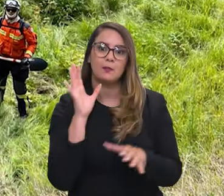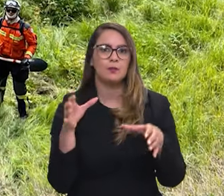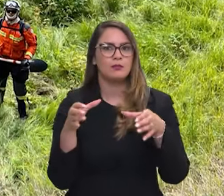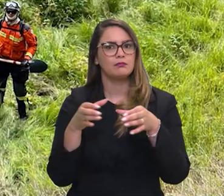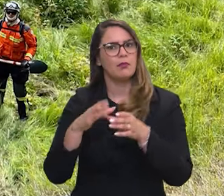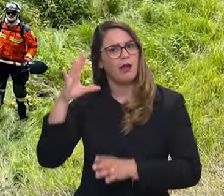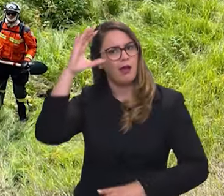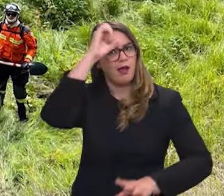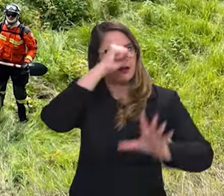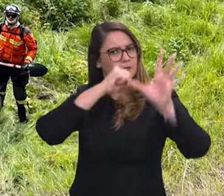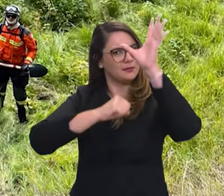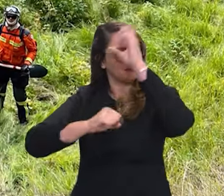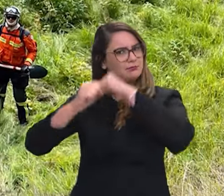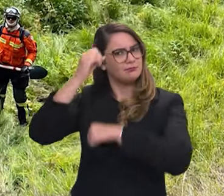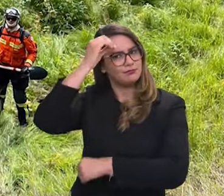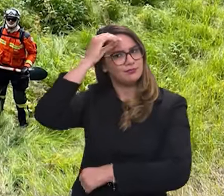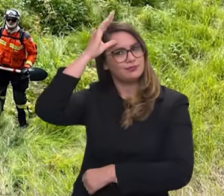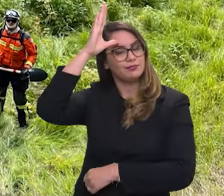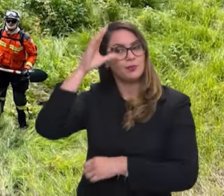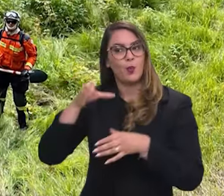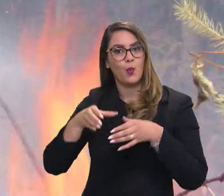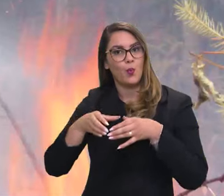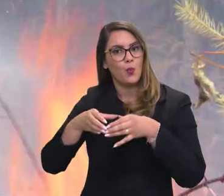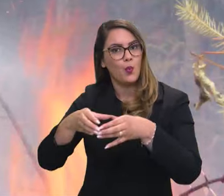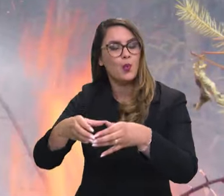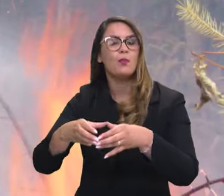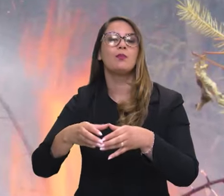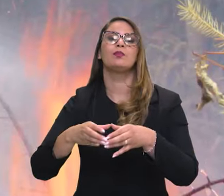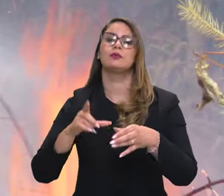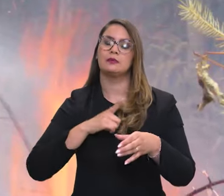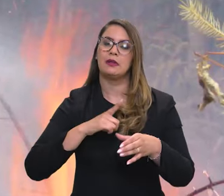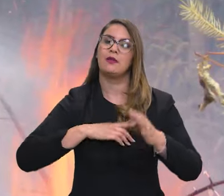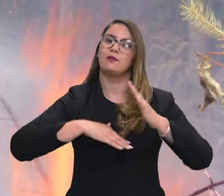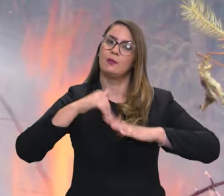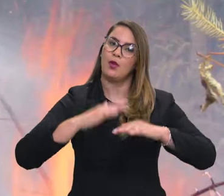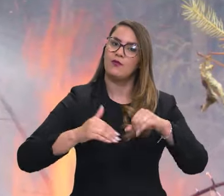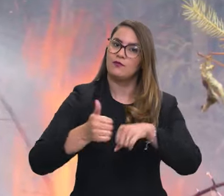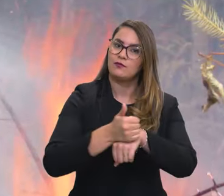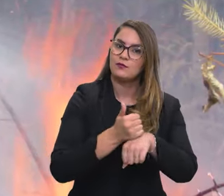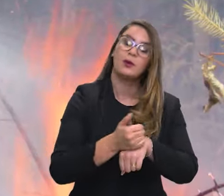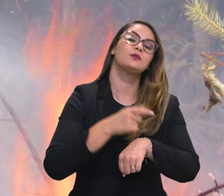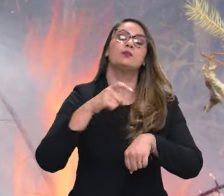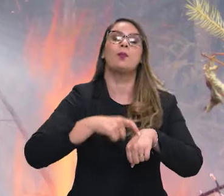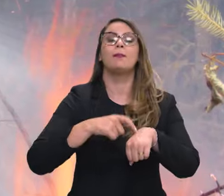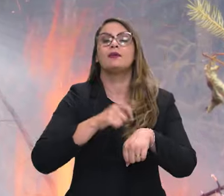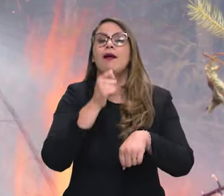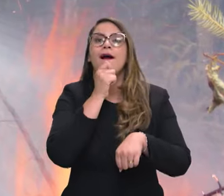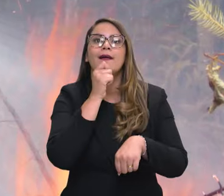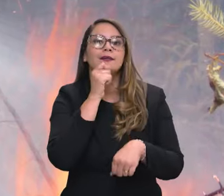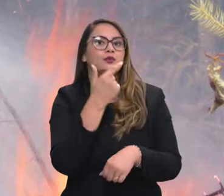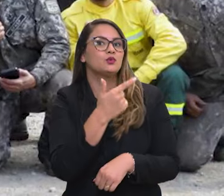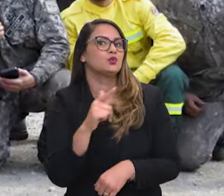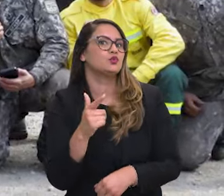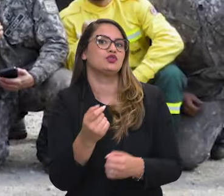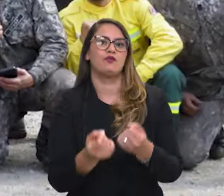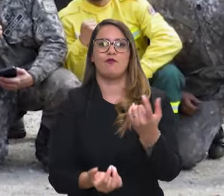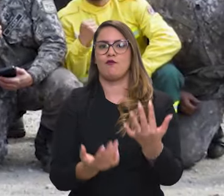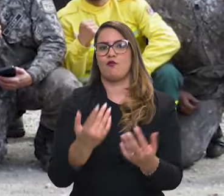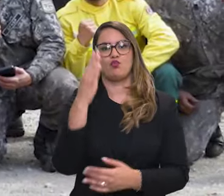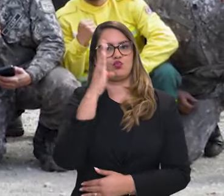e tanto. Nós mandamos aí numa grande missão brigadistas, num momento que ainda a gente não tinha incêndios no Brasil,